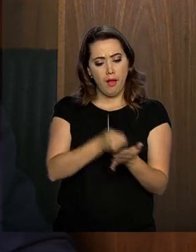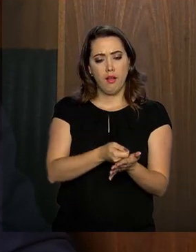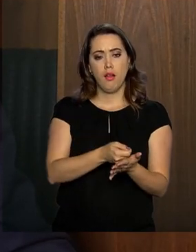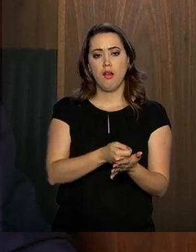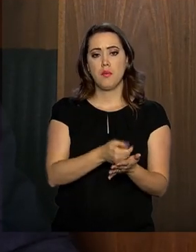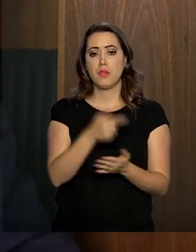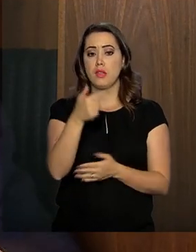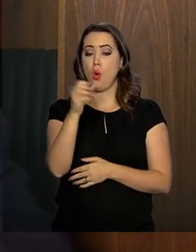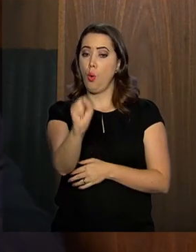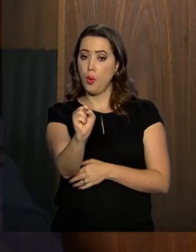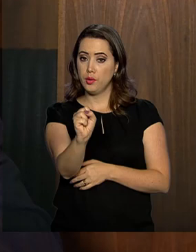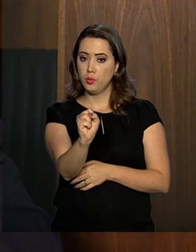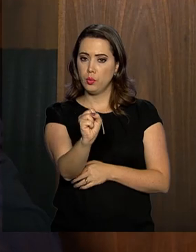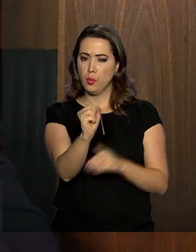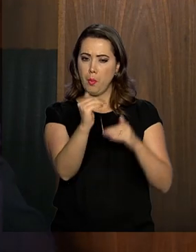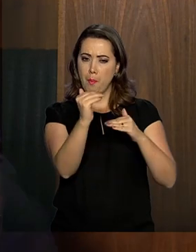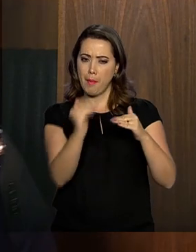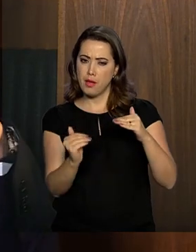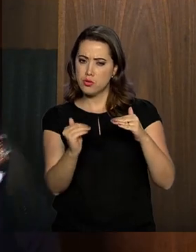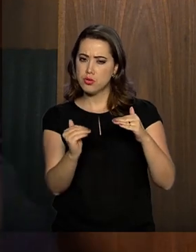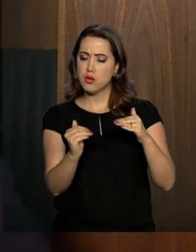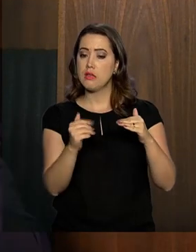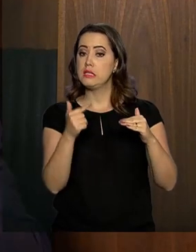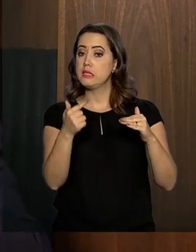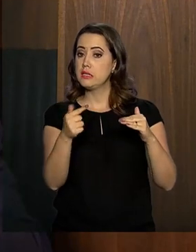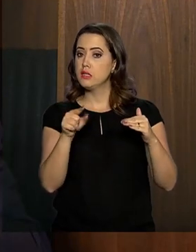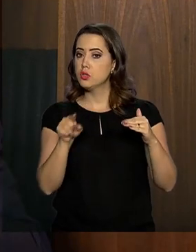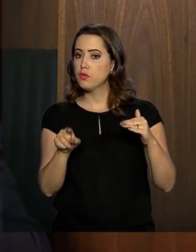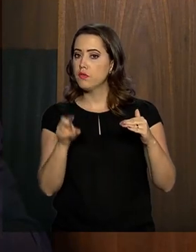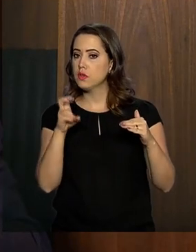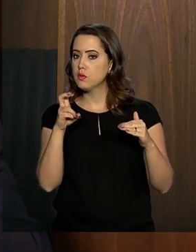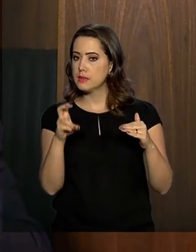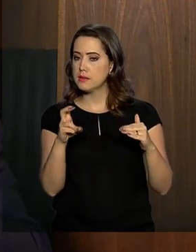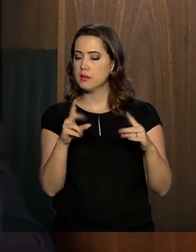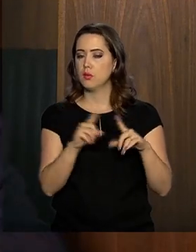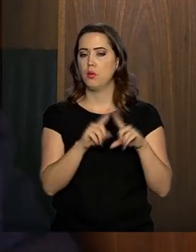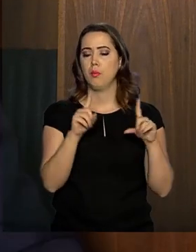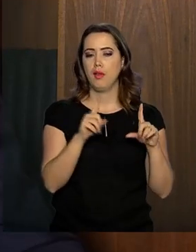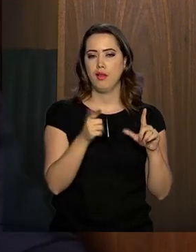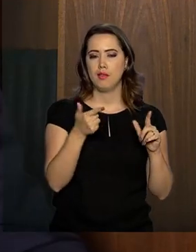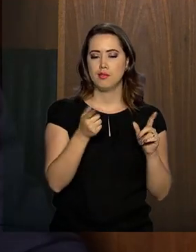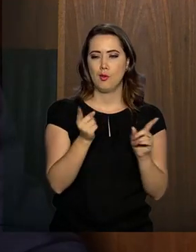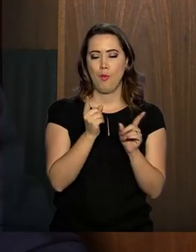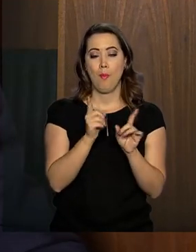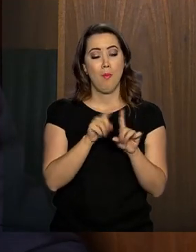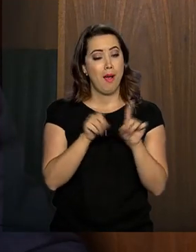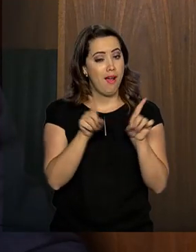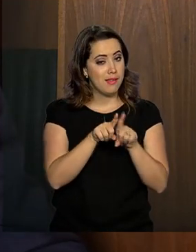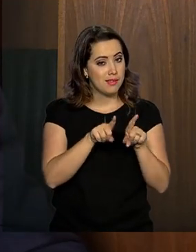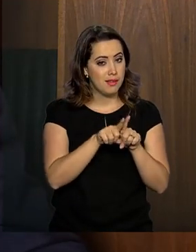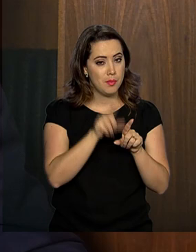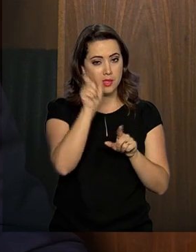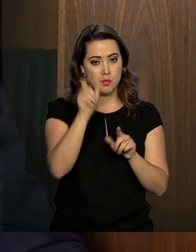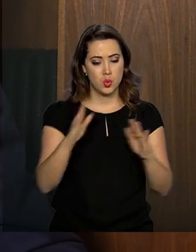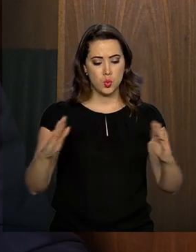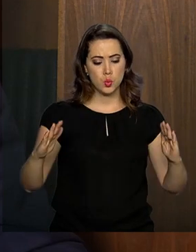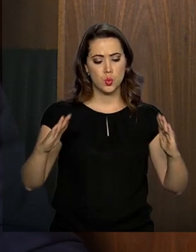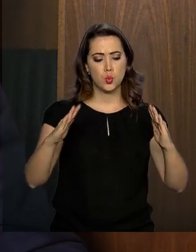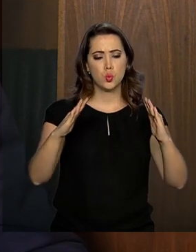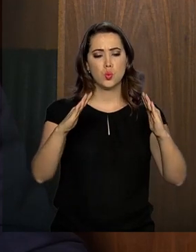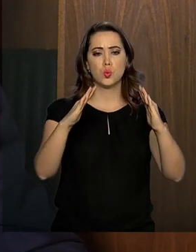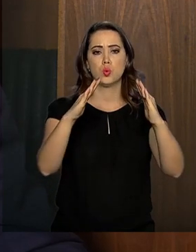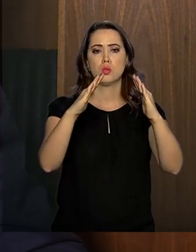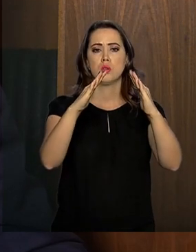baixar para 7,5%. Em contrapartida, vai haver um escalonamento progressivo, de tal forma que quem estiver na outra